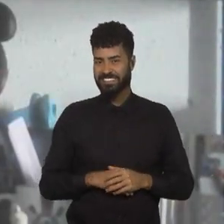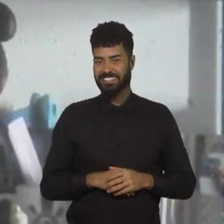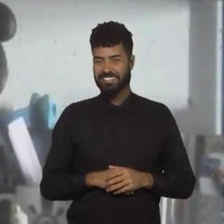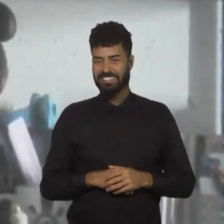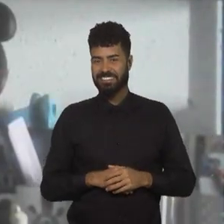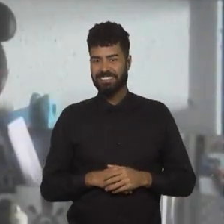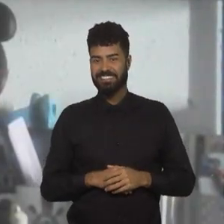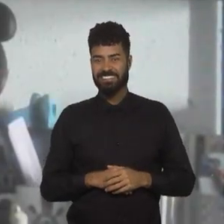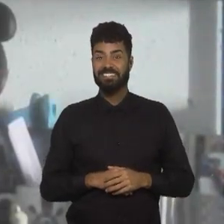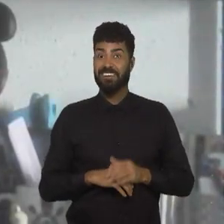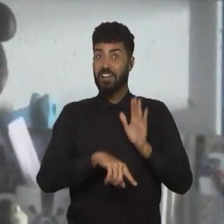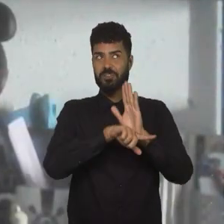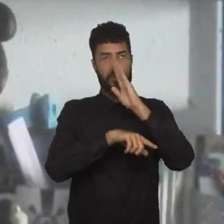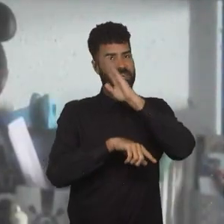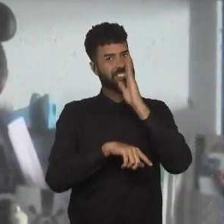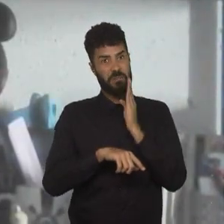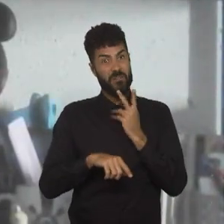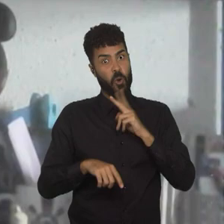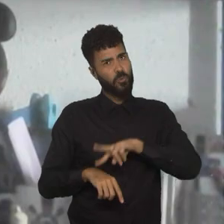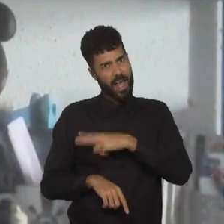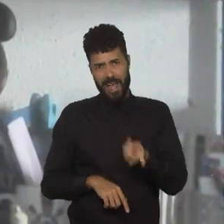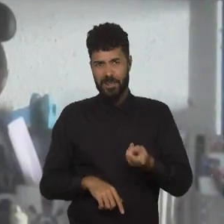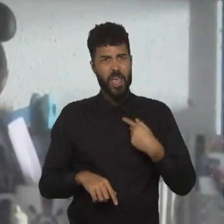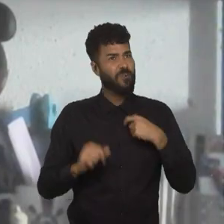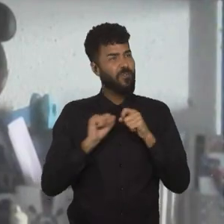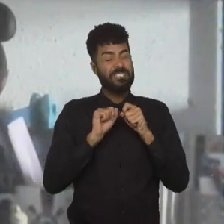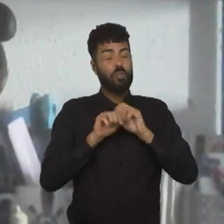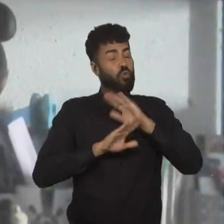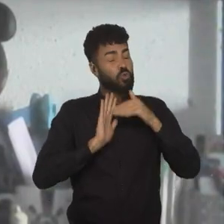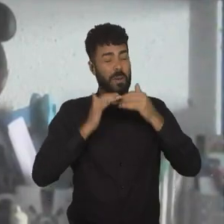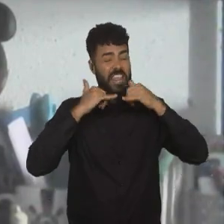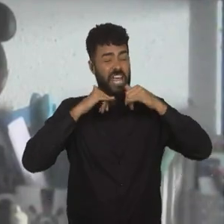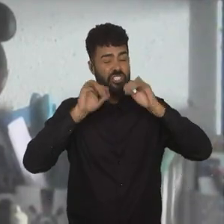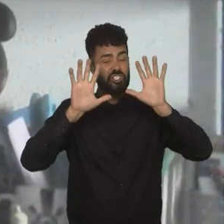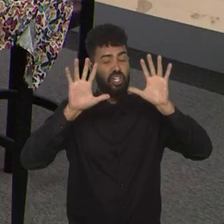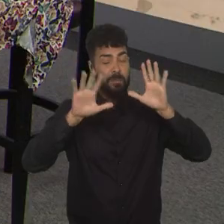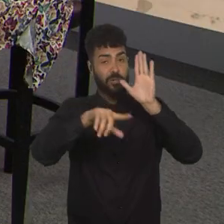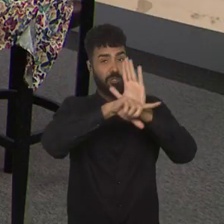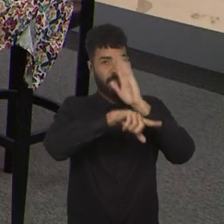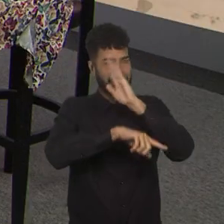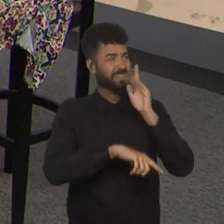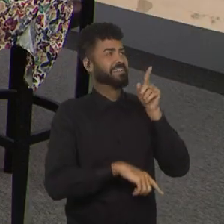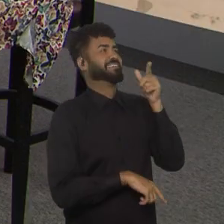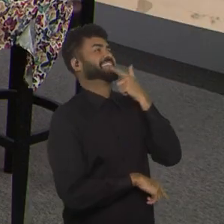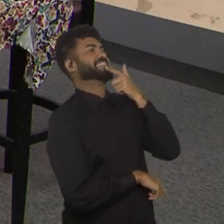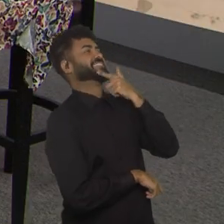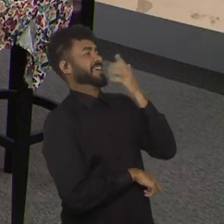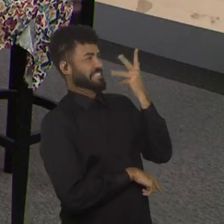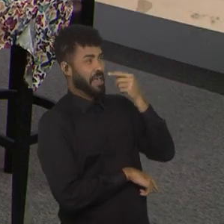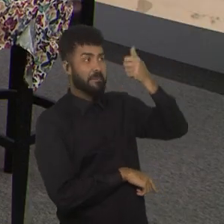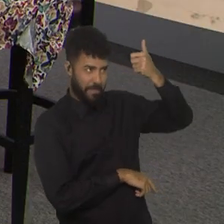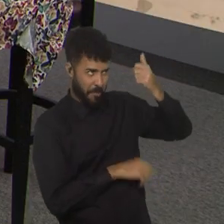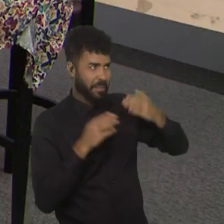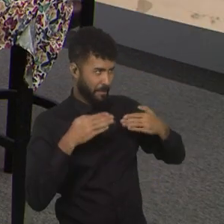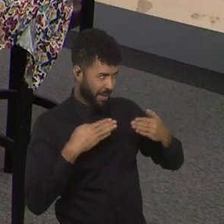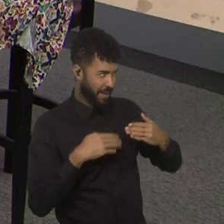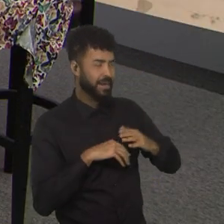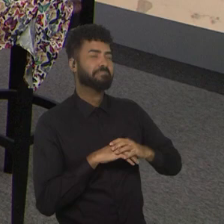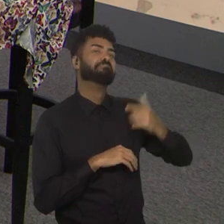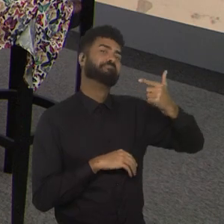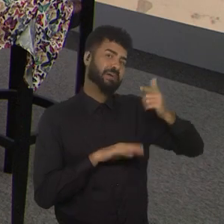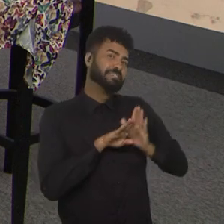para ajudar o Brasil, tudo que eu puder fazer para ajudar o Brasil, eu tô fazendo aqui, minha parte é. A gente tá entendendo, a gente sacou então, vai ser Panamá primeiro,